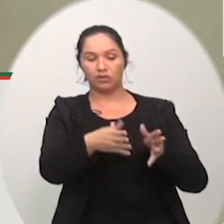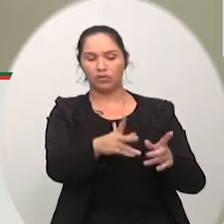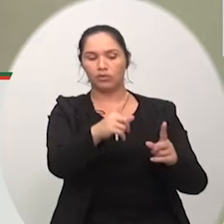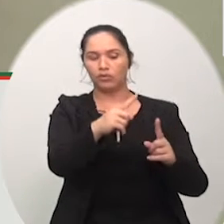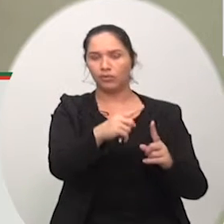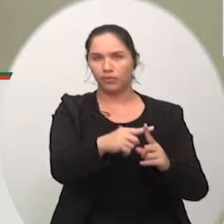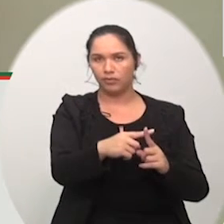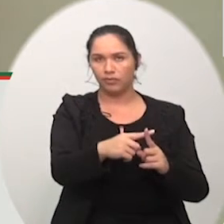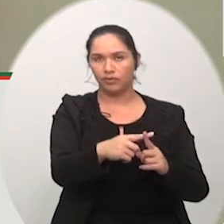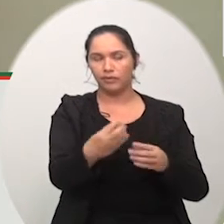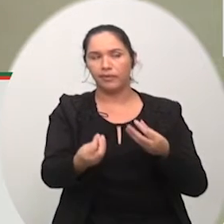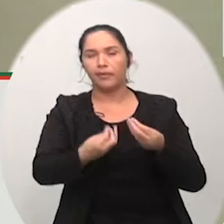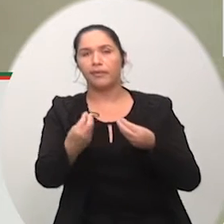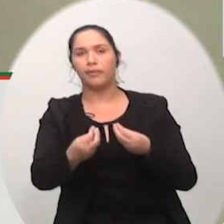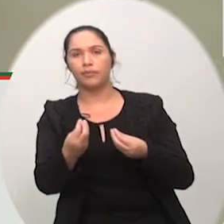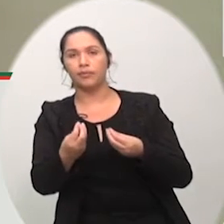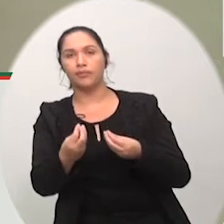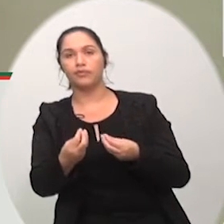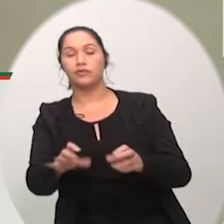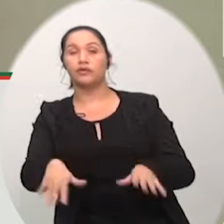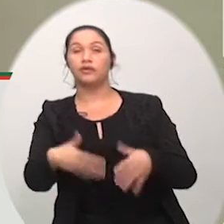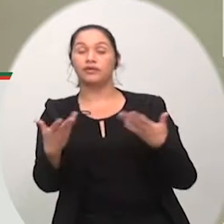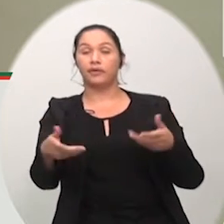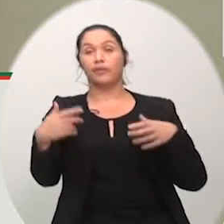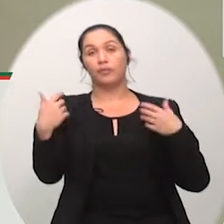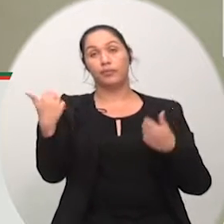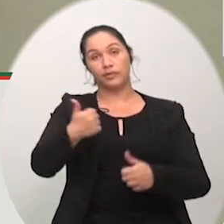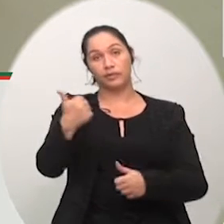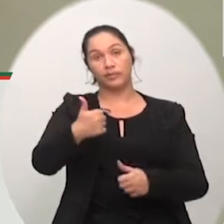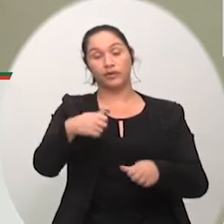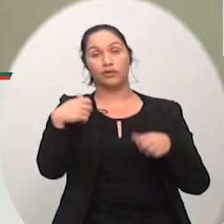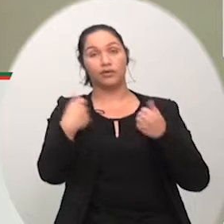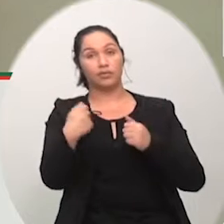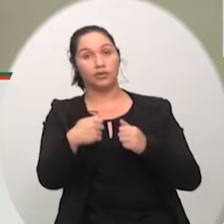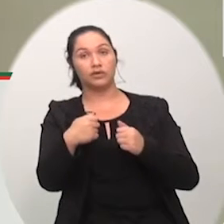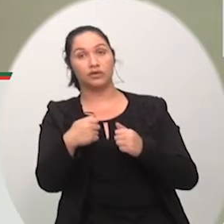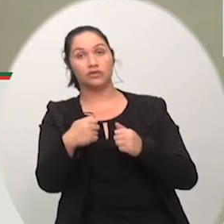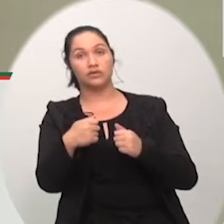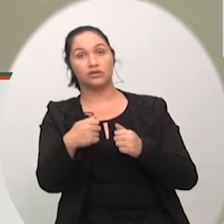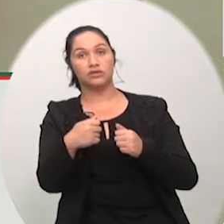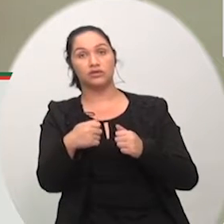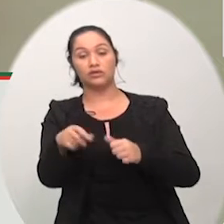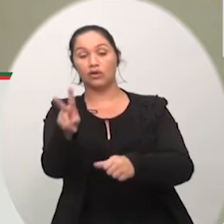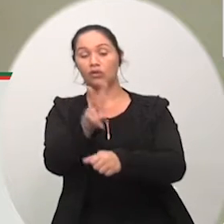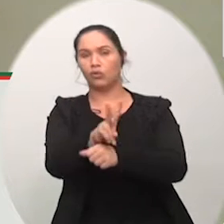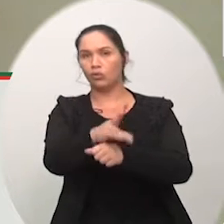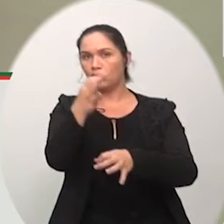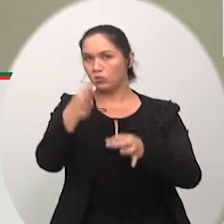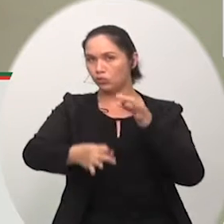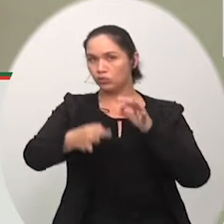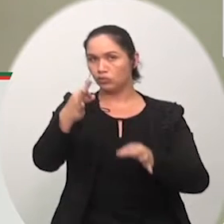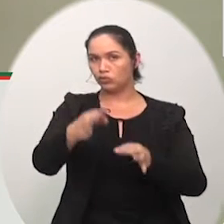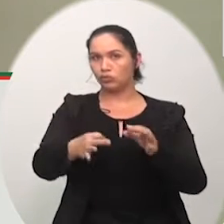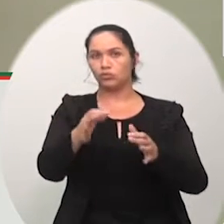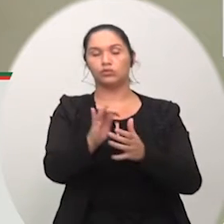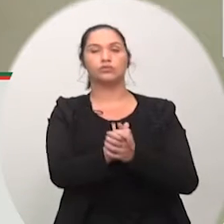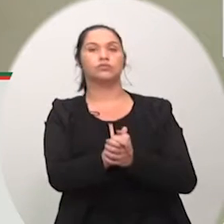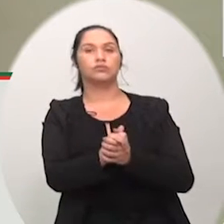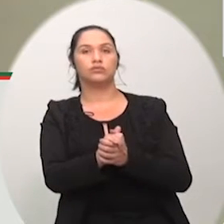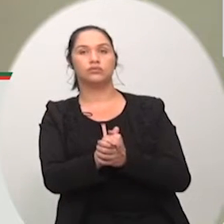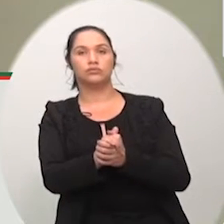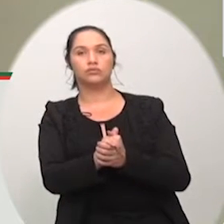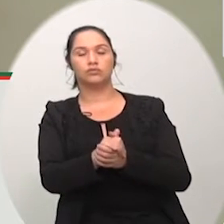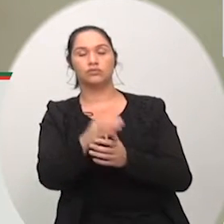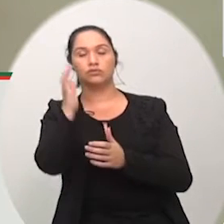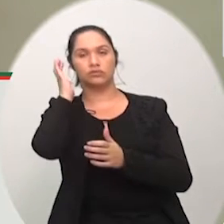administração nós temos que ter uma administração justa uma administração transparente e eficiente e